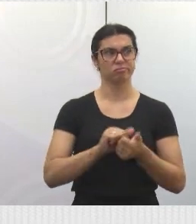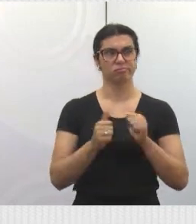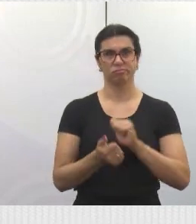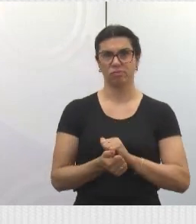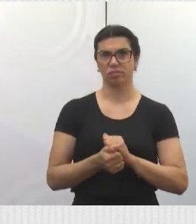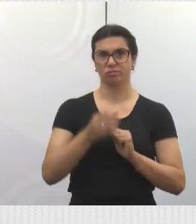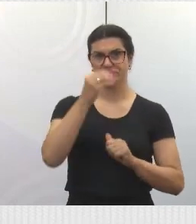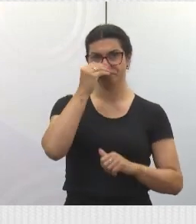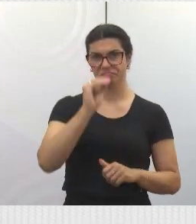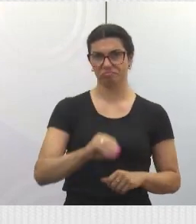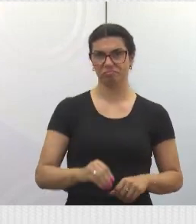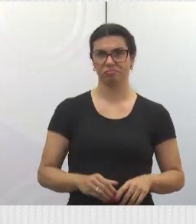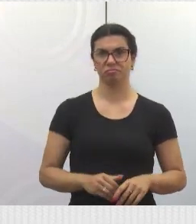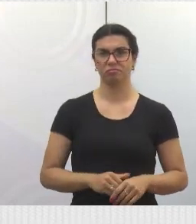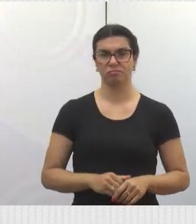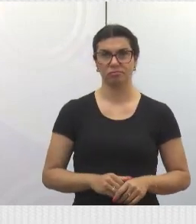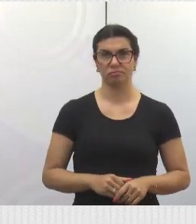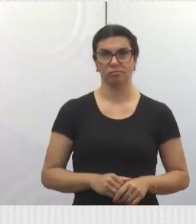nossa cidade.